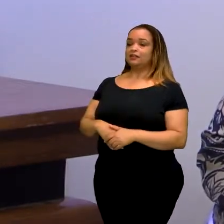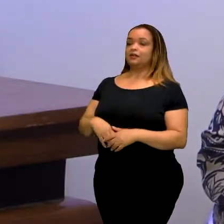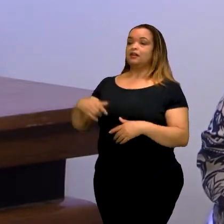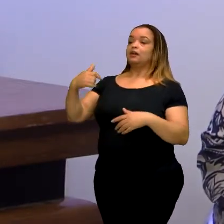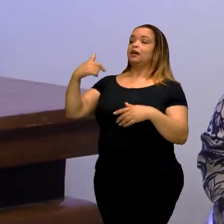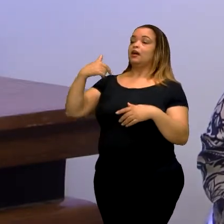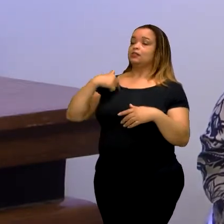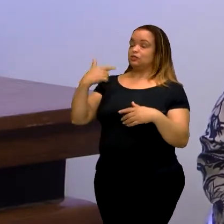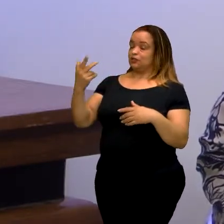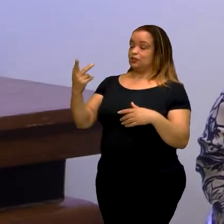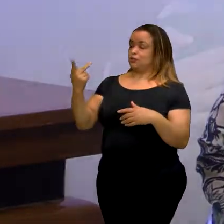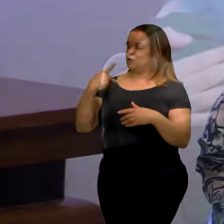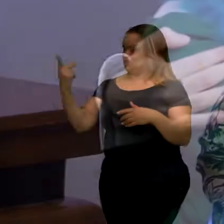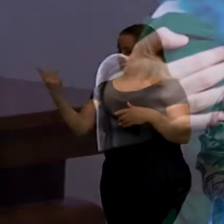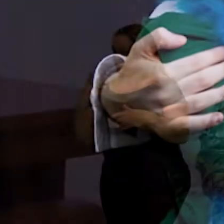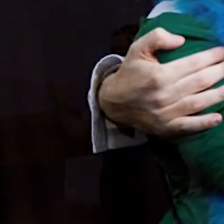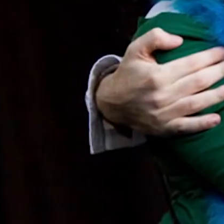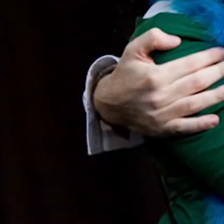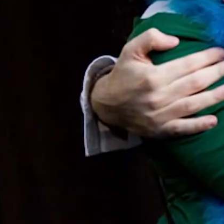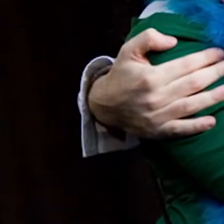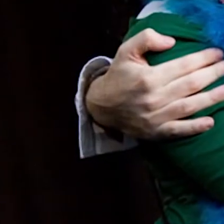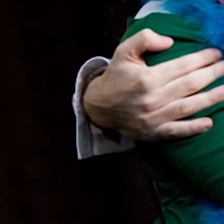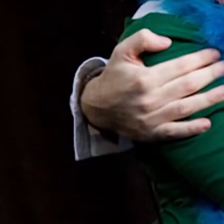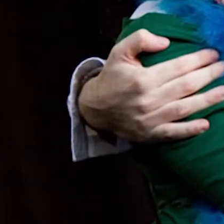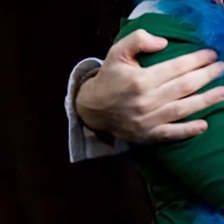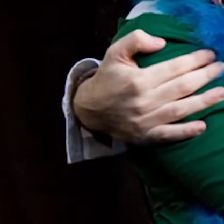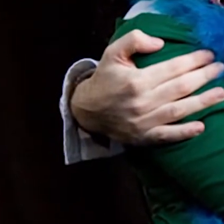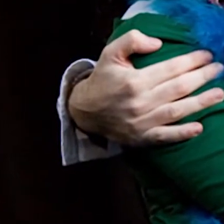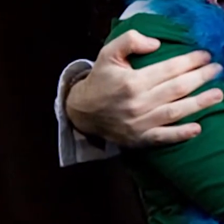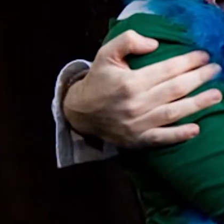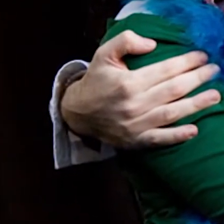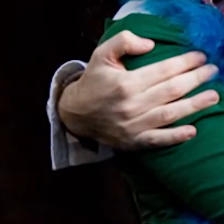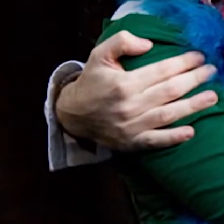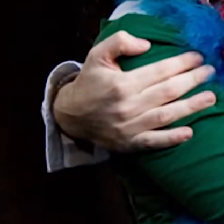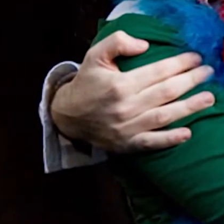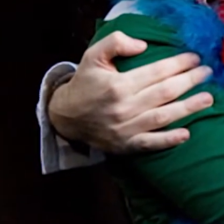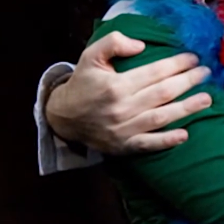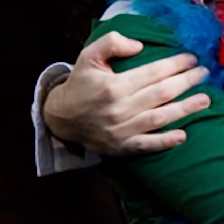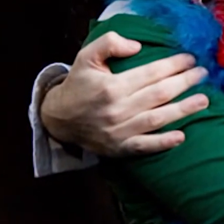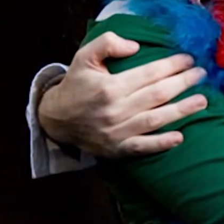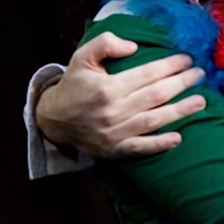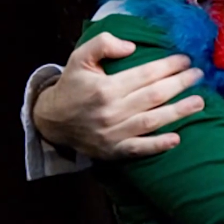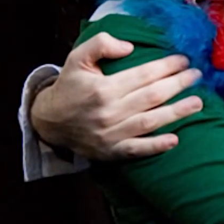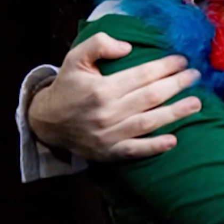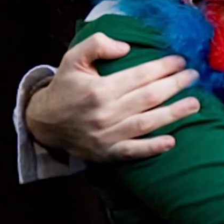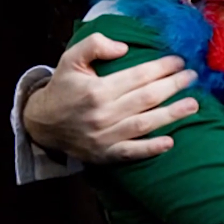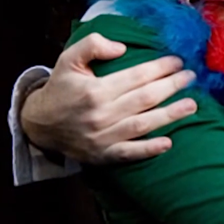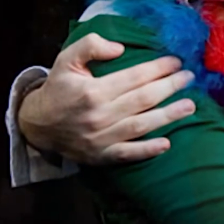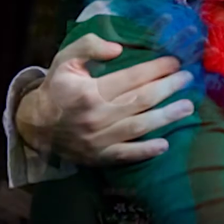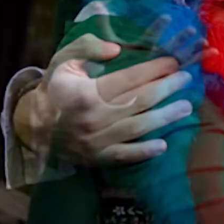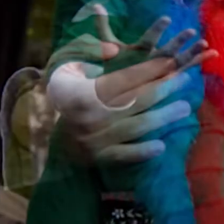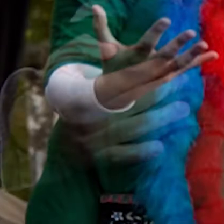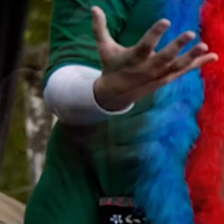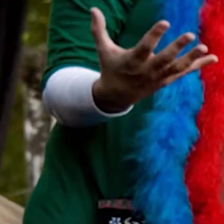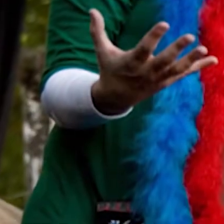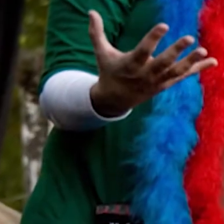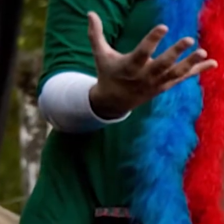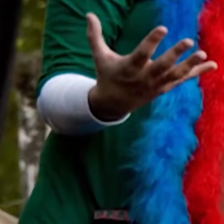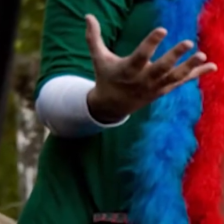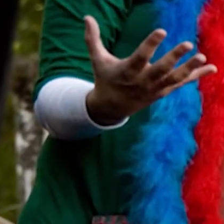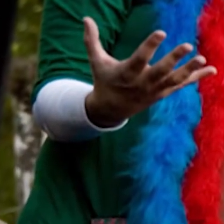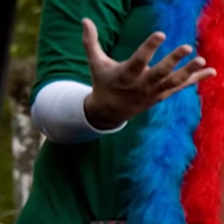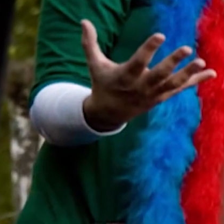fizemos o curso de Arte Dramática, Clown. Fizemos a formação de Clown no Galpão de Folia. Eu queria que você explicasse o que é Clown.